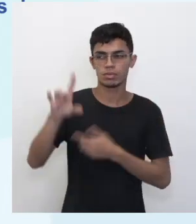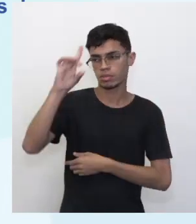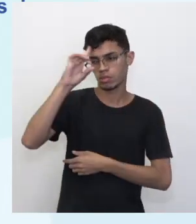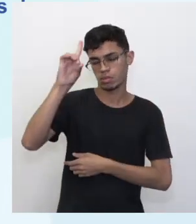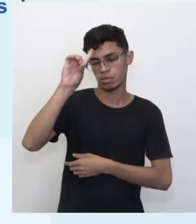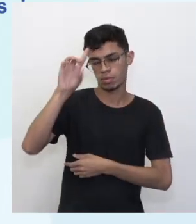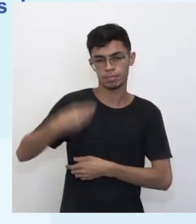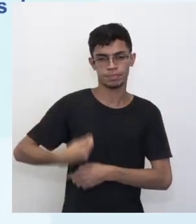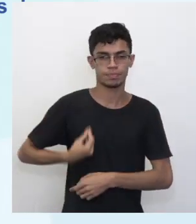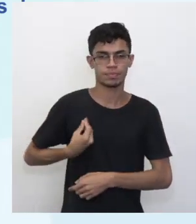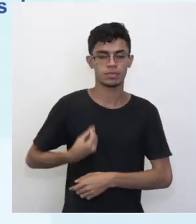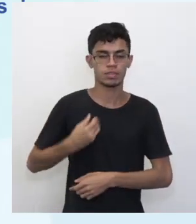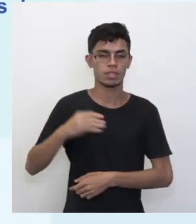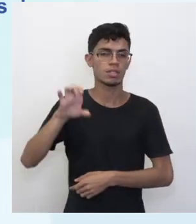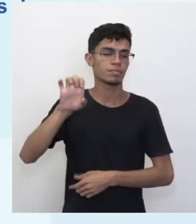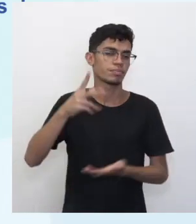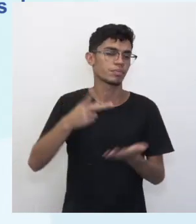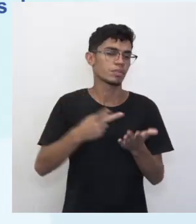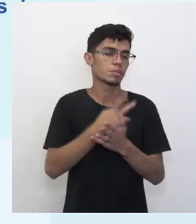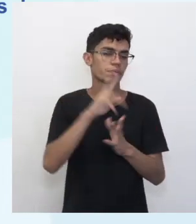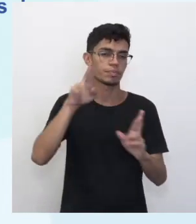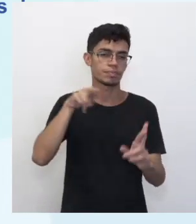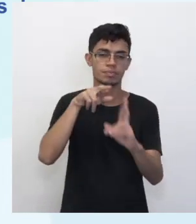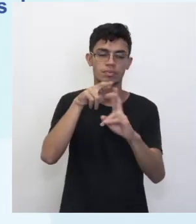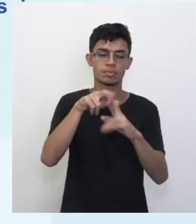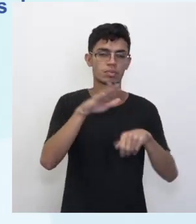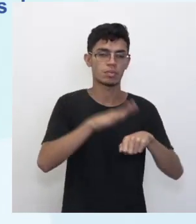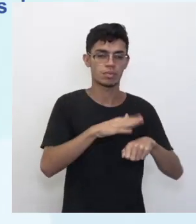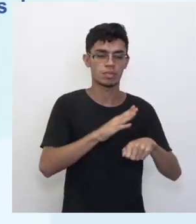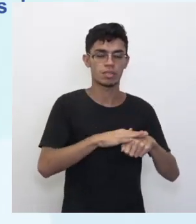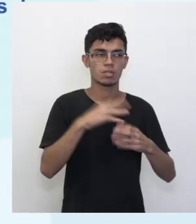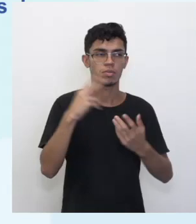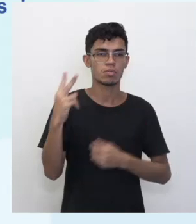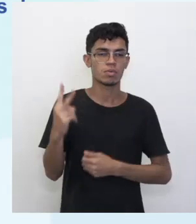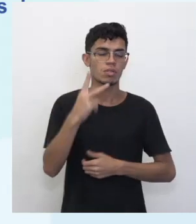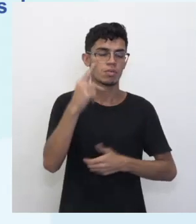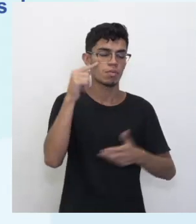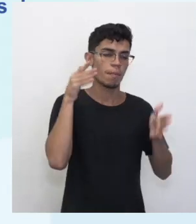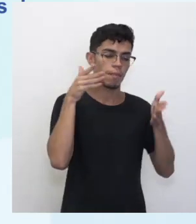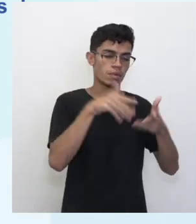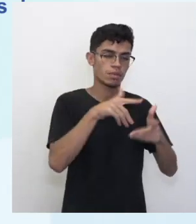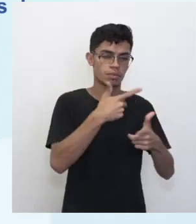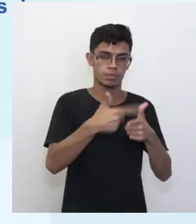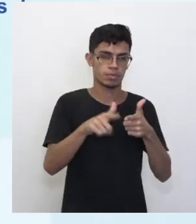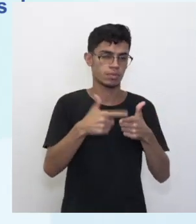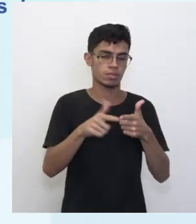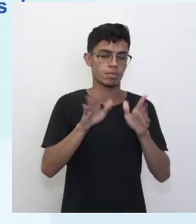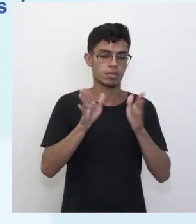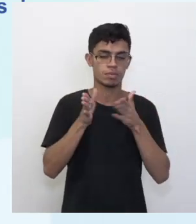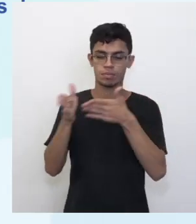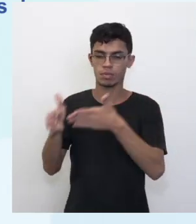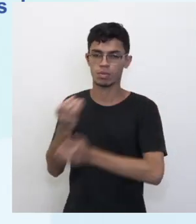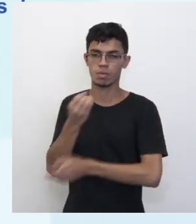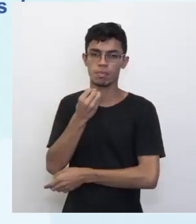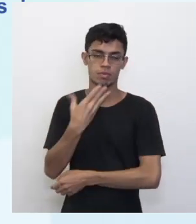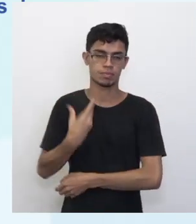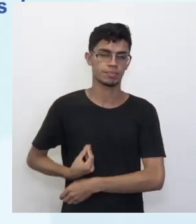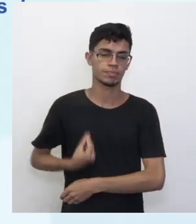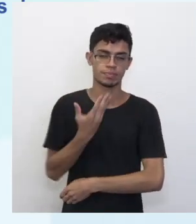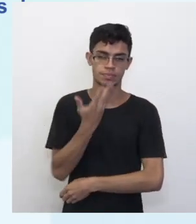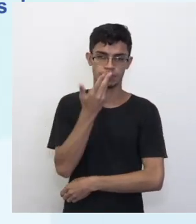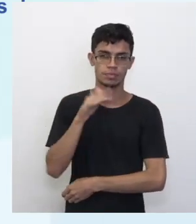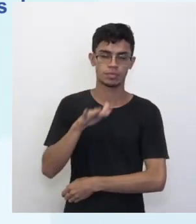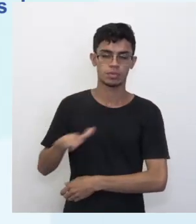Não é essa letra E, porque o texto não faz referência à valorização dos problemas, mas valoriza os bons momentos da infância. Ou seja,